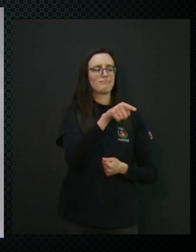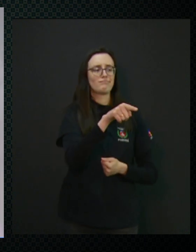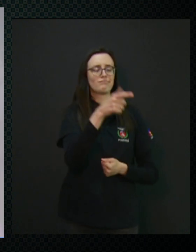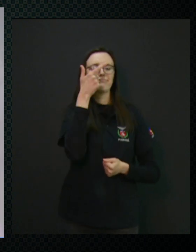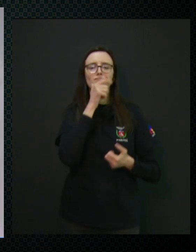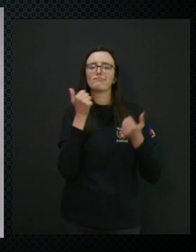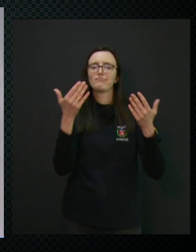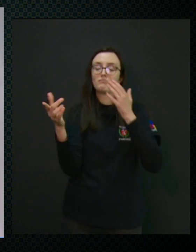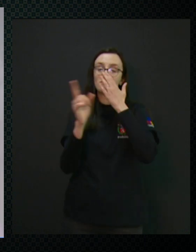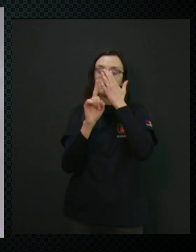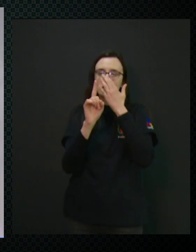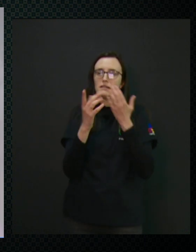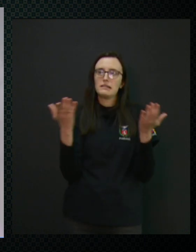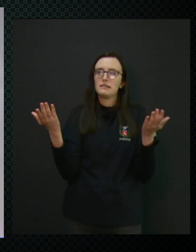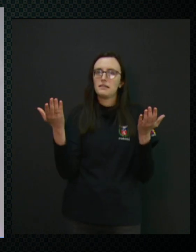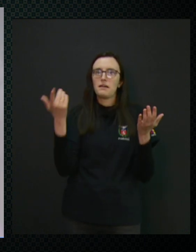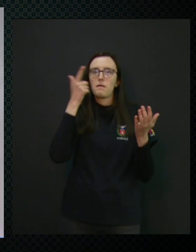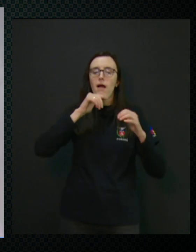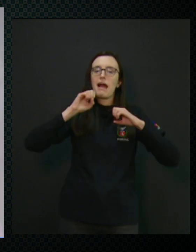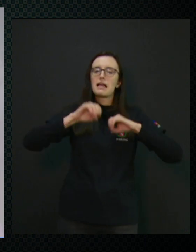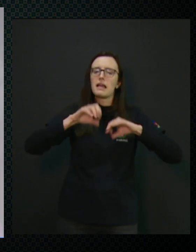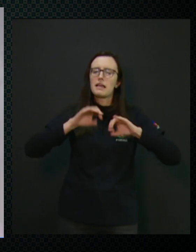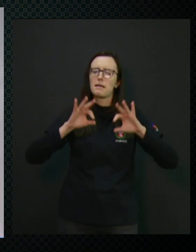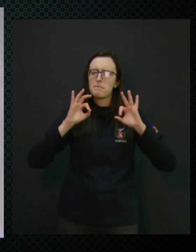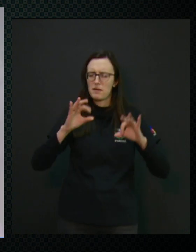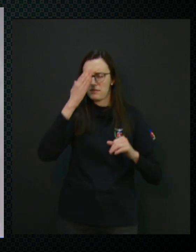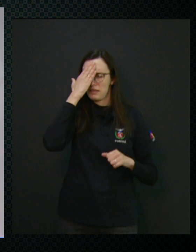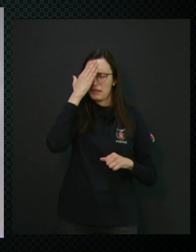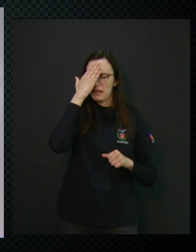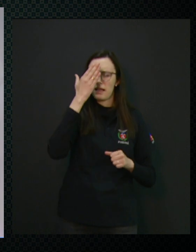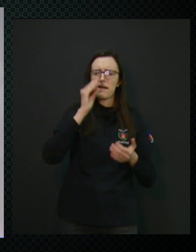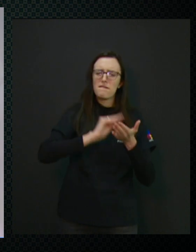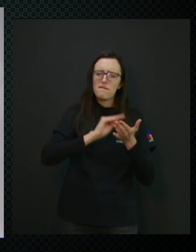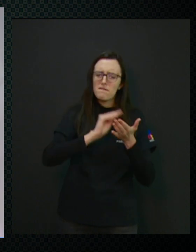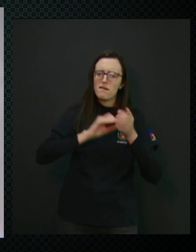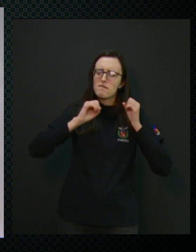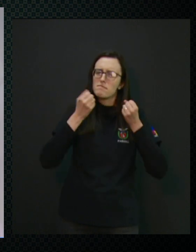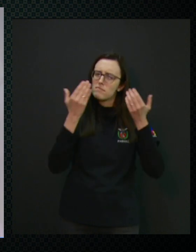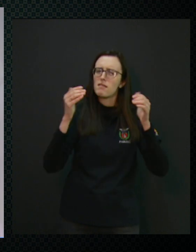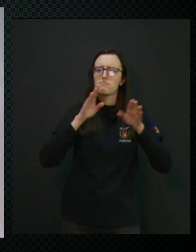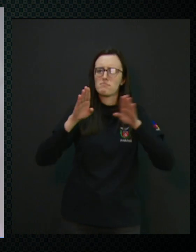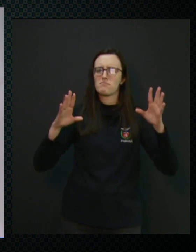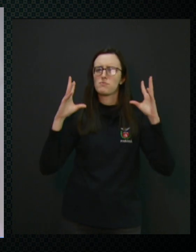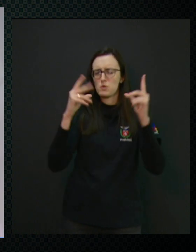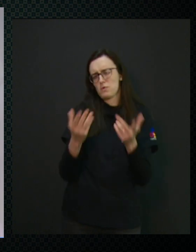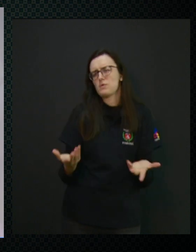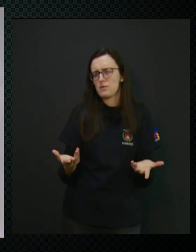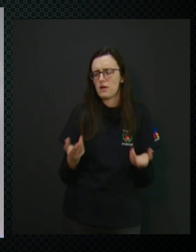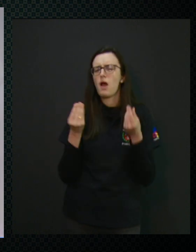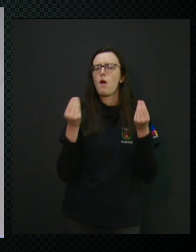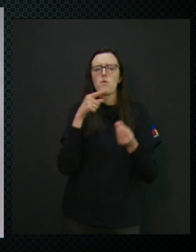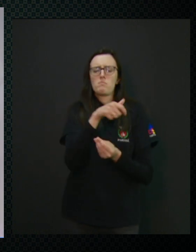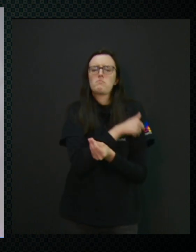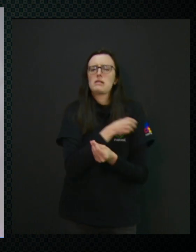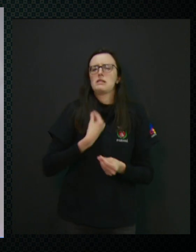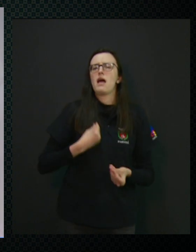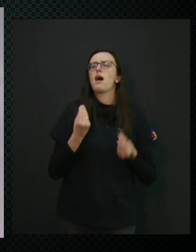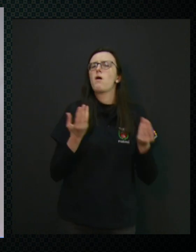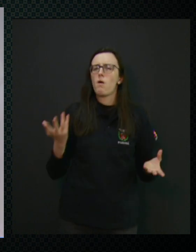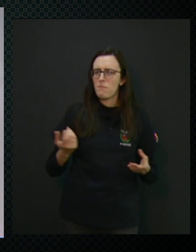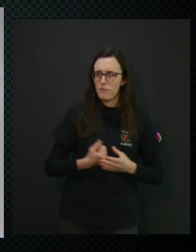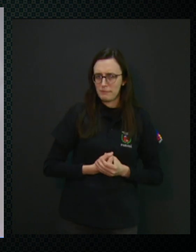oferecer, né, o ensino que deve ser acessível a todos, como que esse aluno estaria?